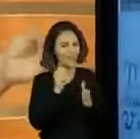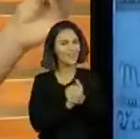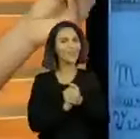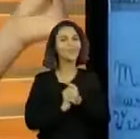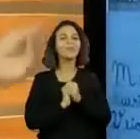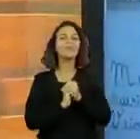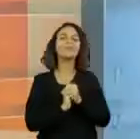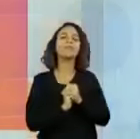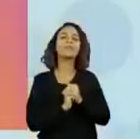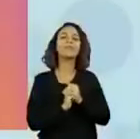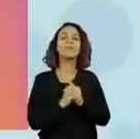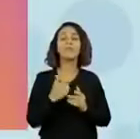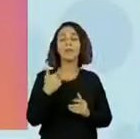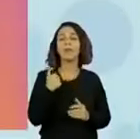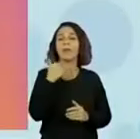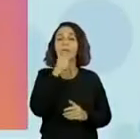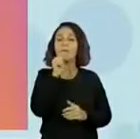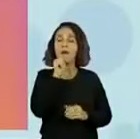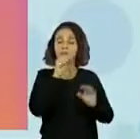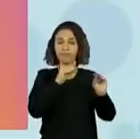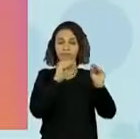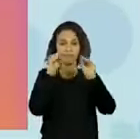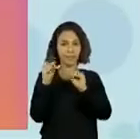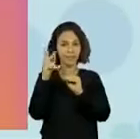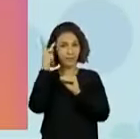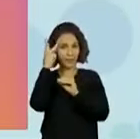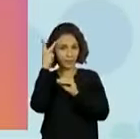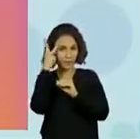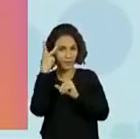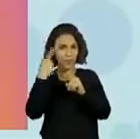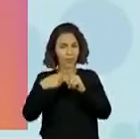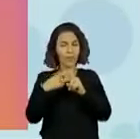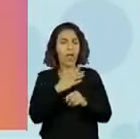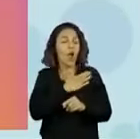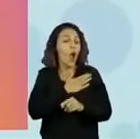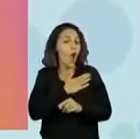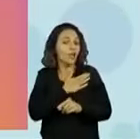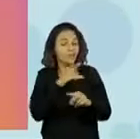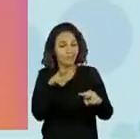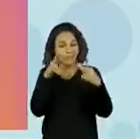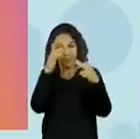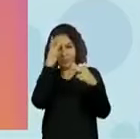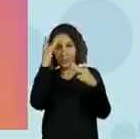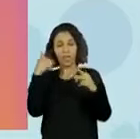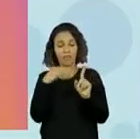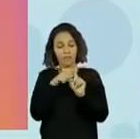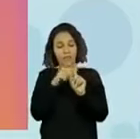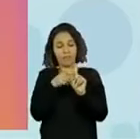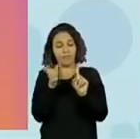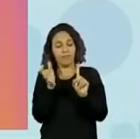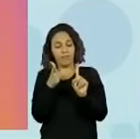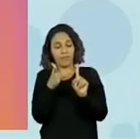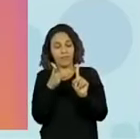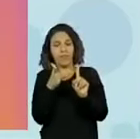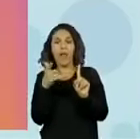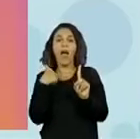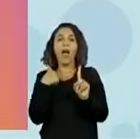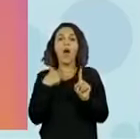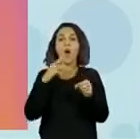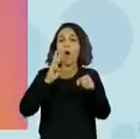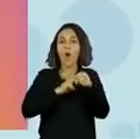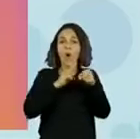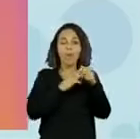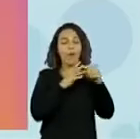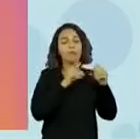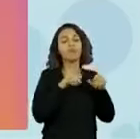é, minha mãe migrou para São Paulo, porque gostava de ver gente. Eu estava na barriga dela e de Kombi veio a gente.